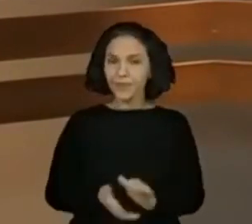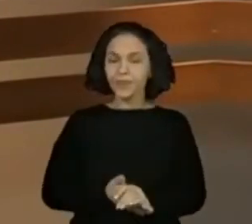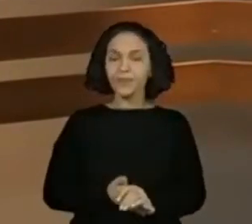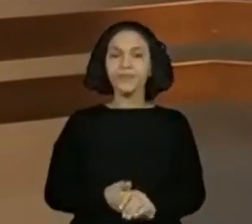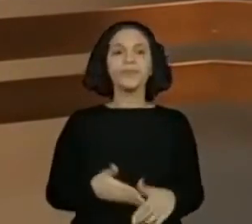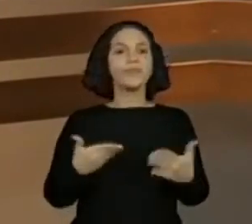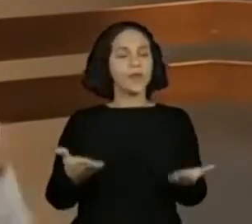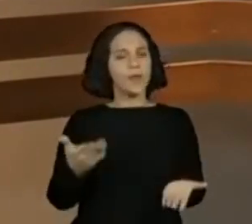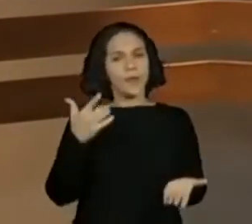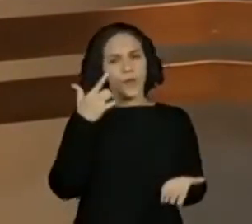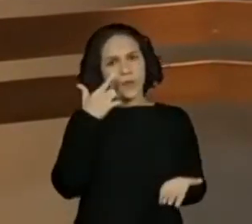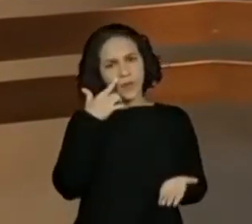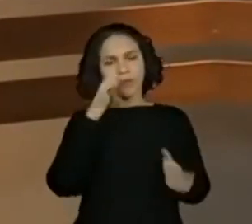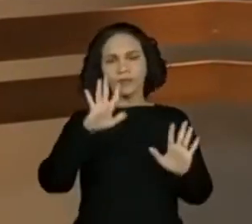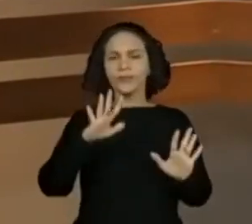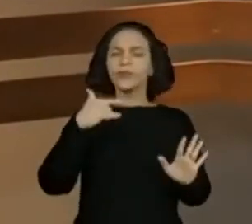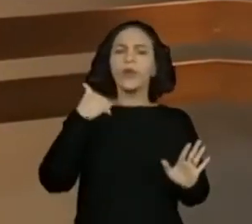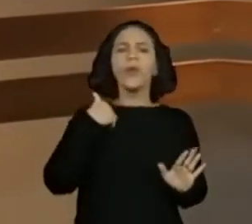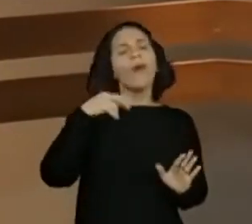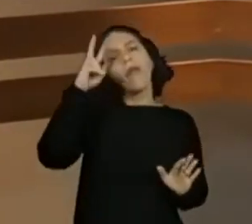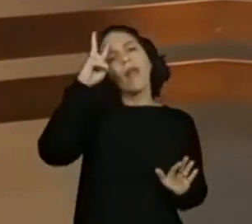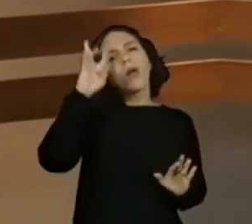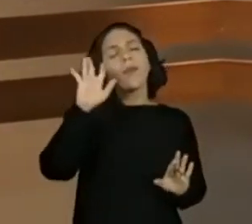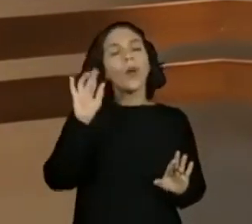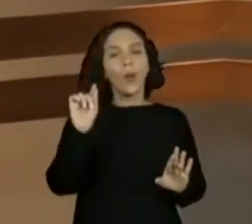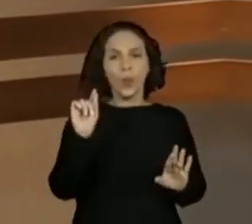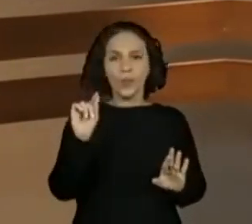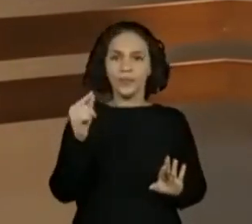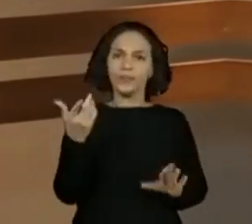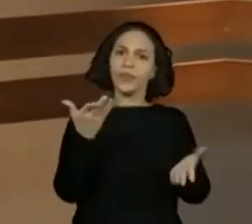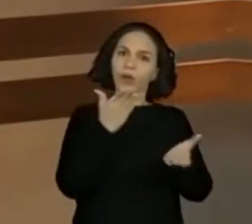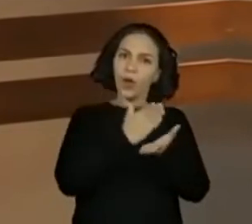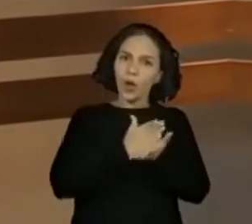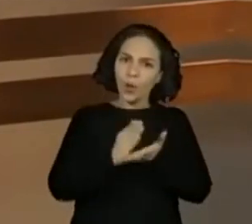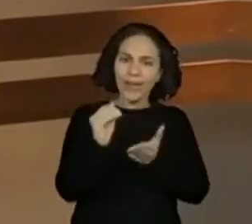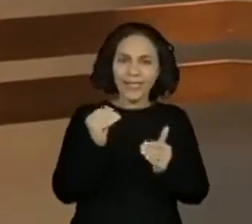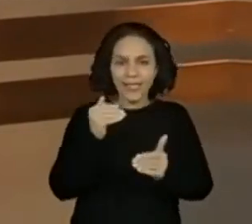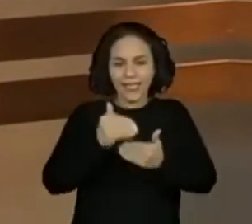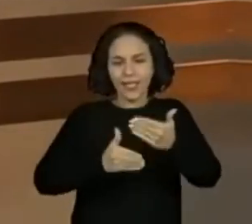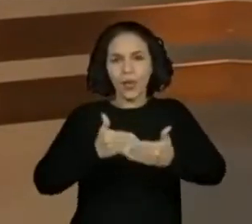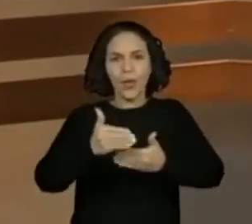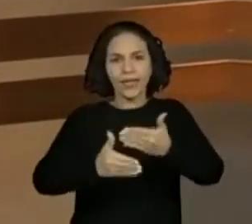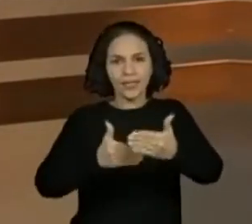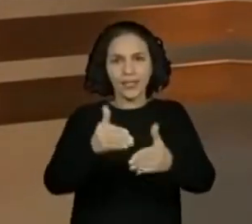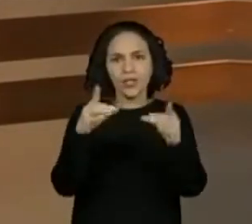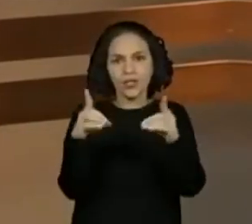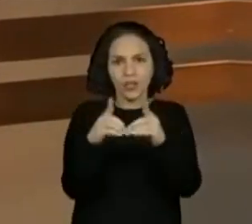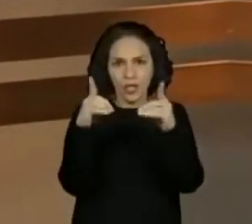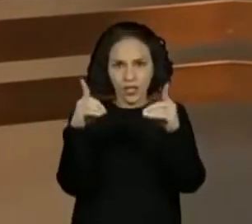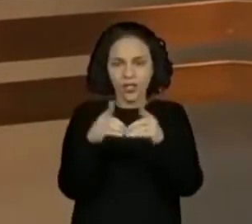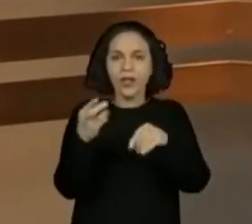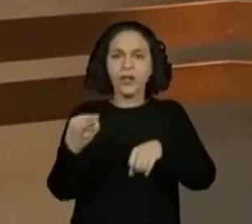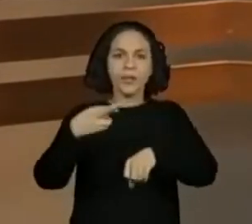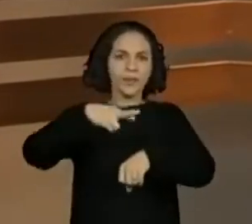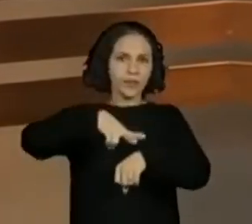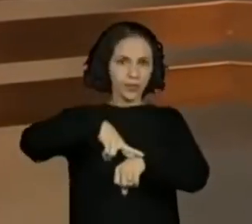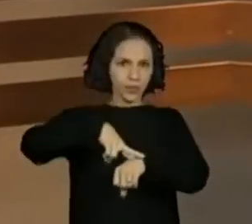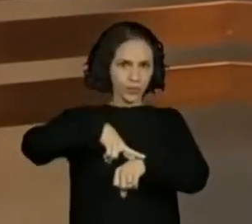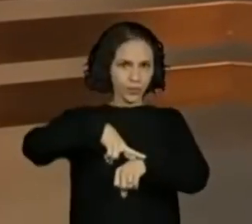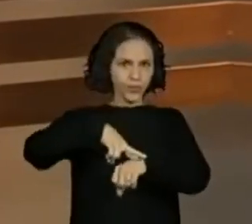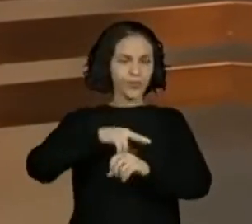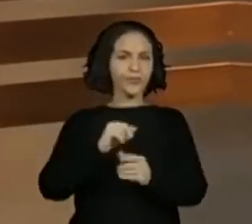Então vamos lá. Só para a gente retomar. Começamos então mais uma sequência do programa de recuperação, ok?